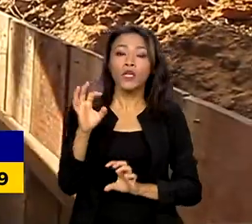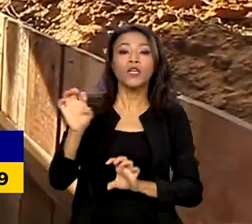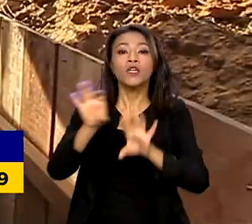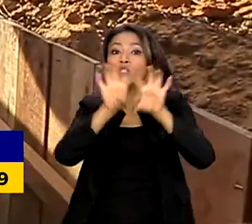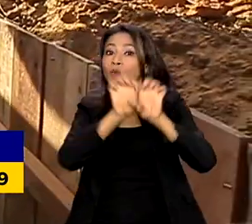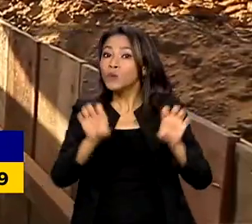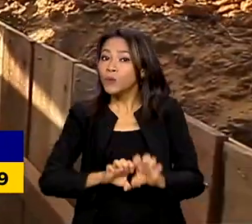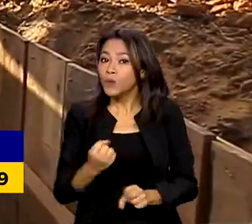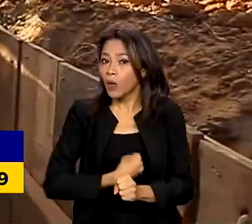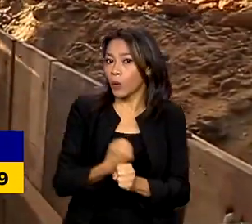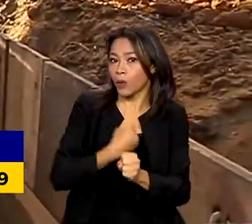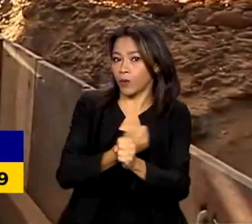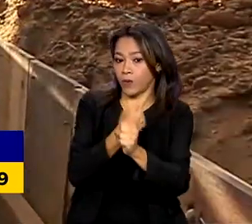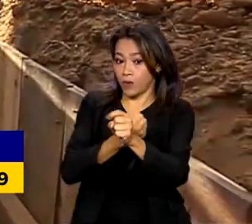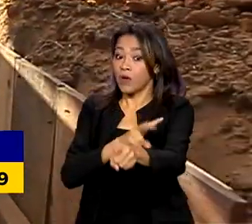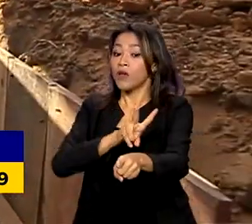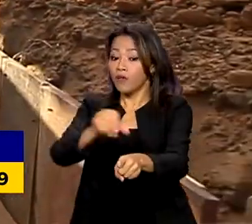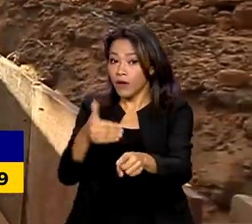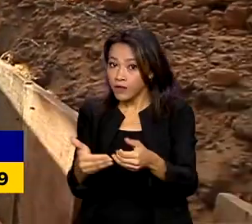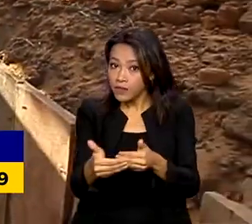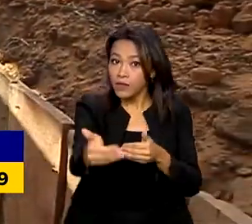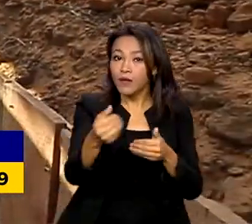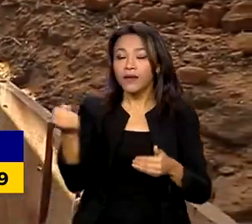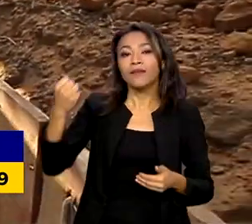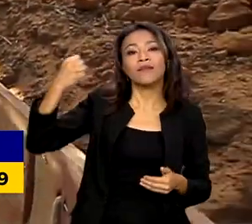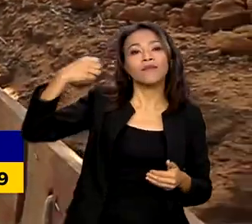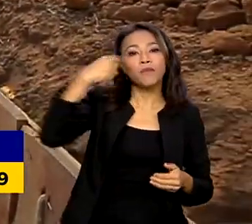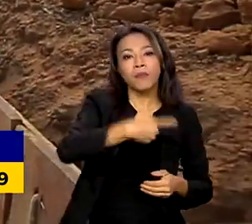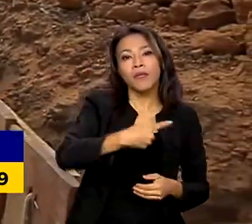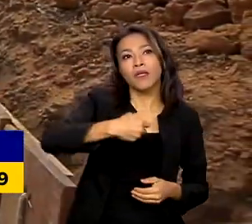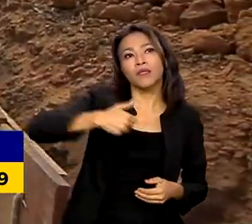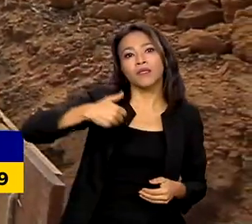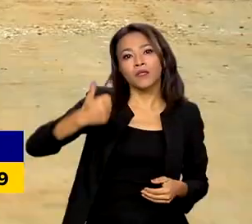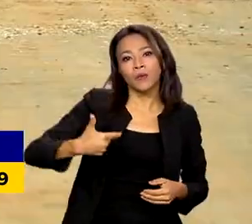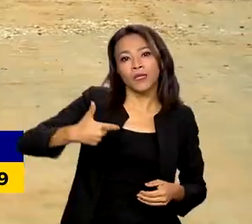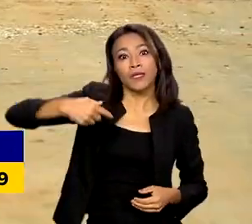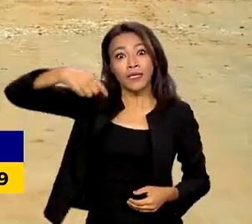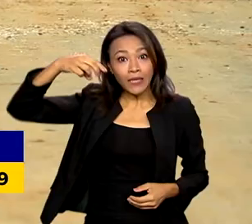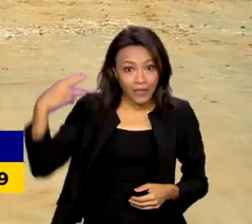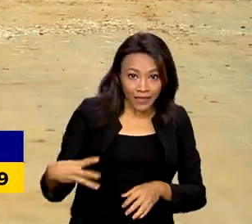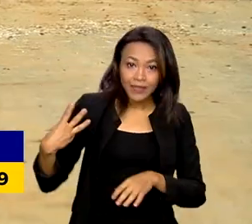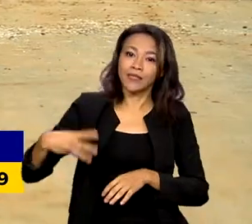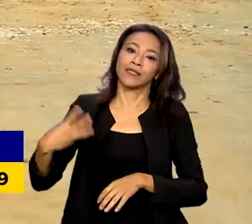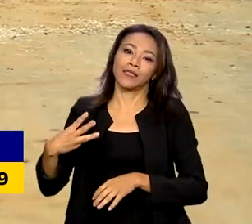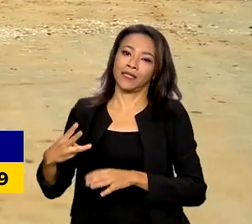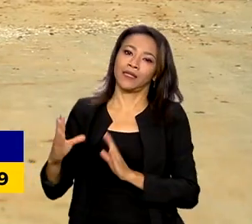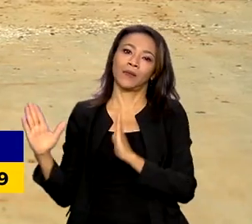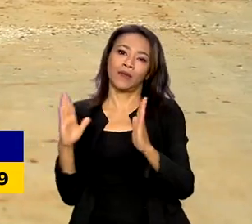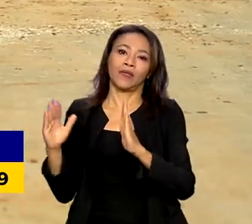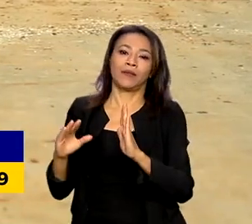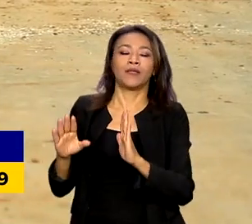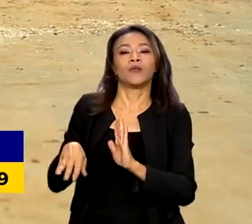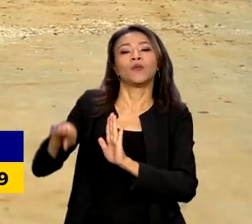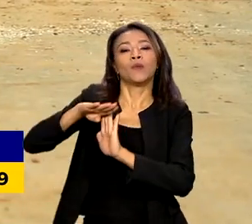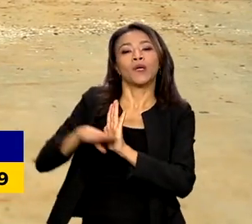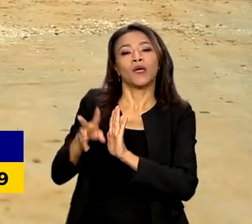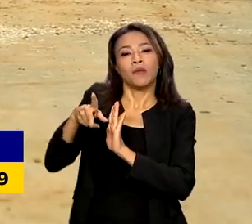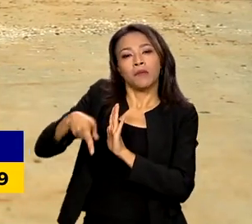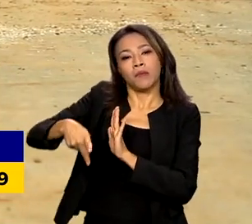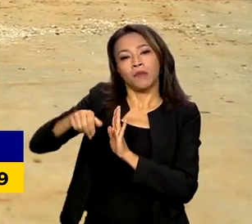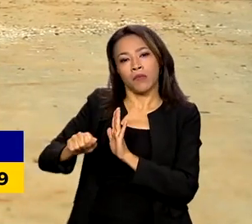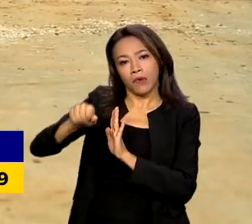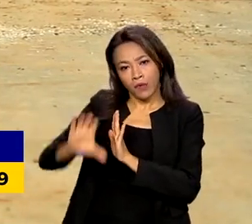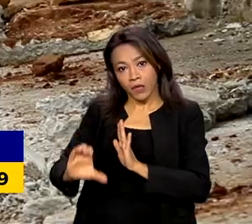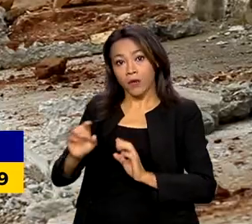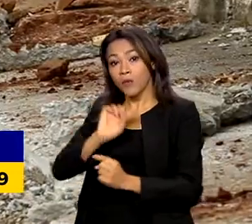e deve ser nomeado como a terceira fase do Programa de Aceleração do Crescimento, o PAC. A intenção, de acordo